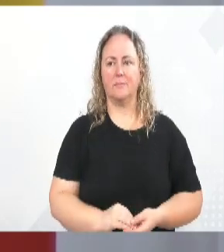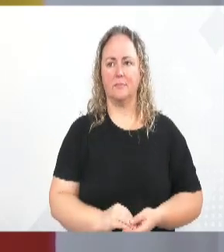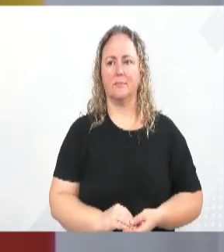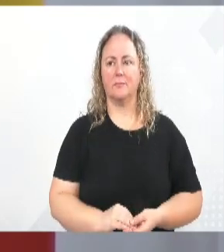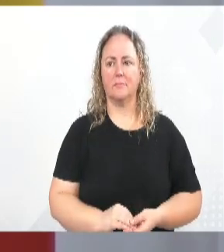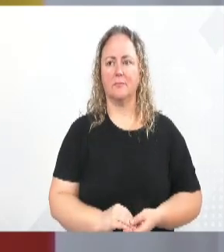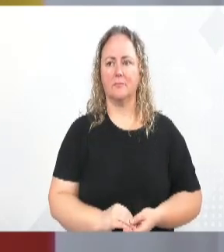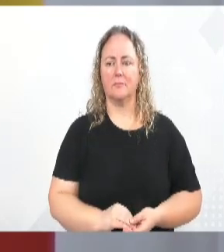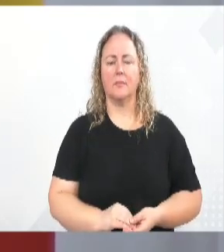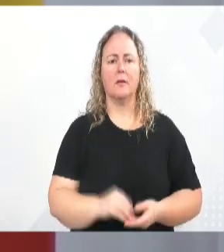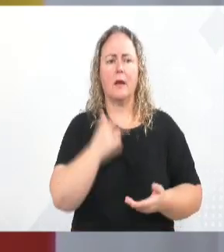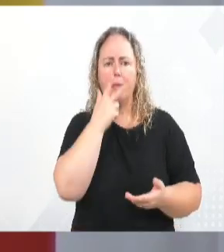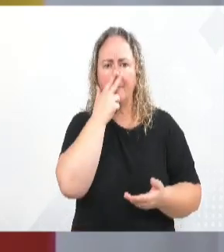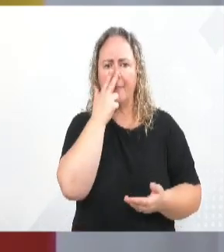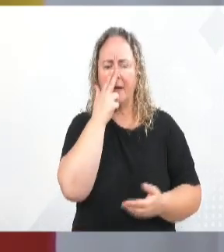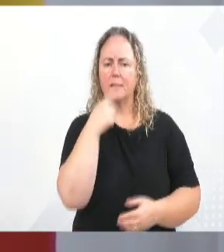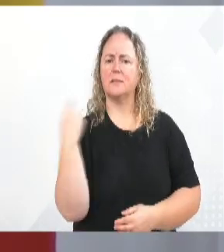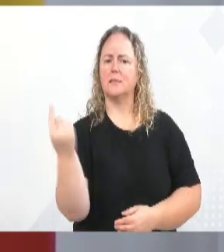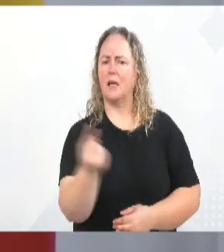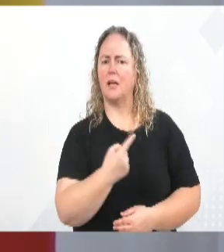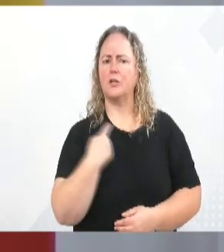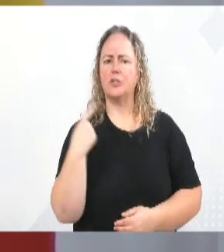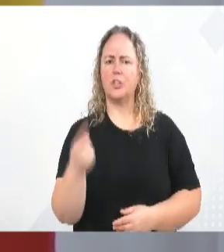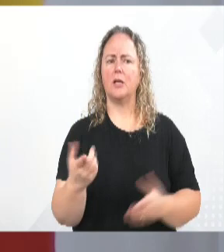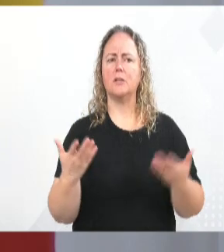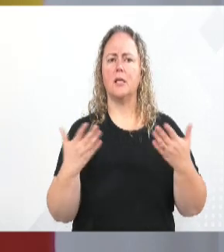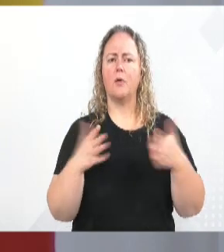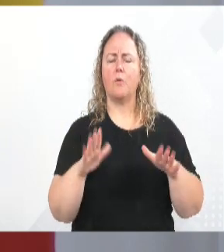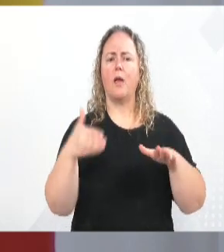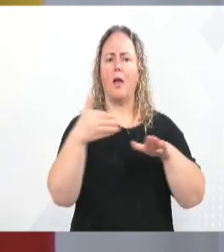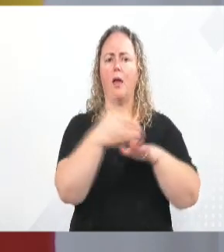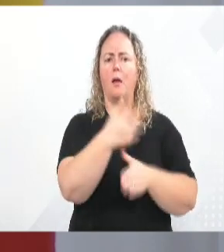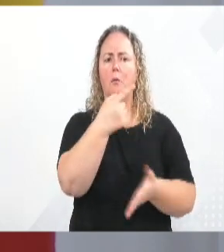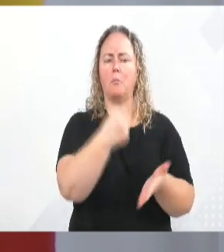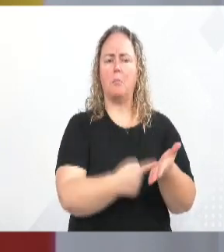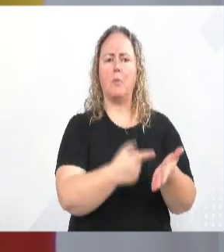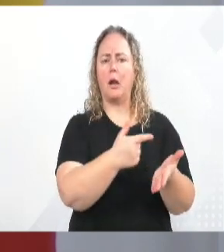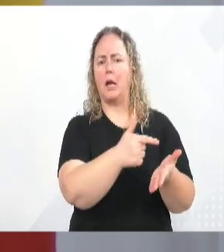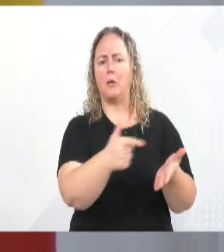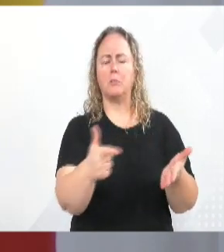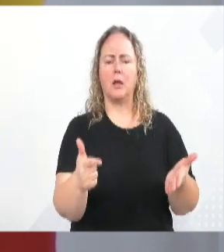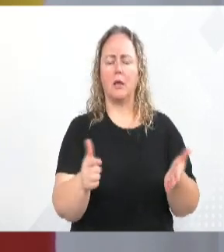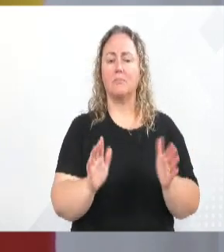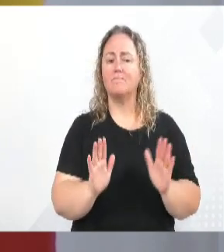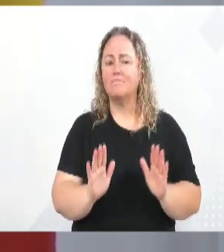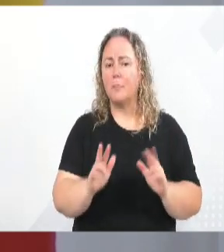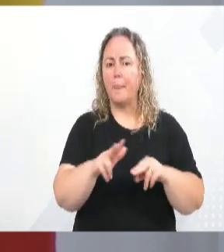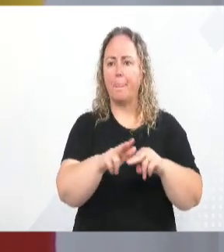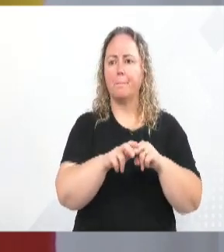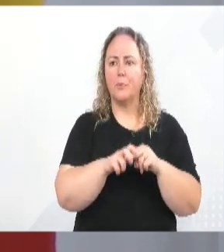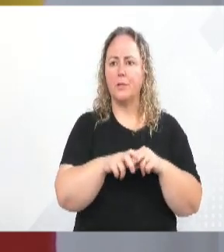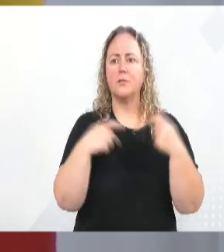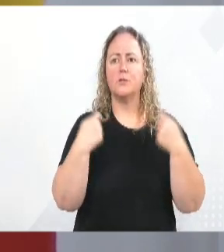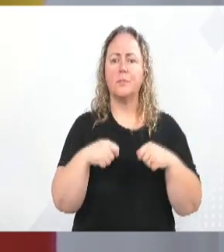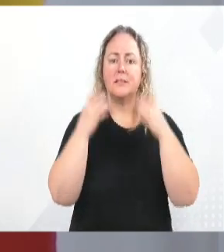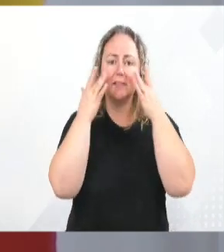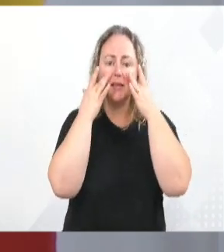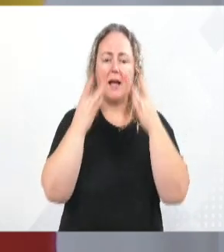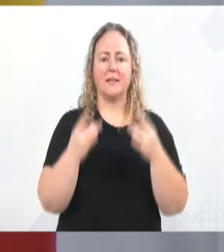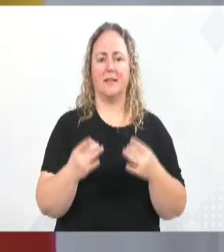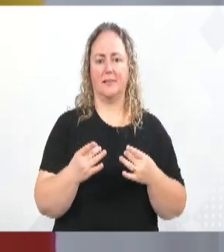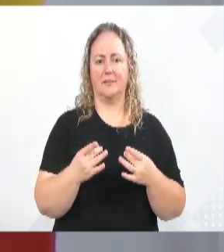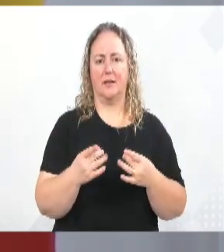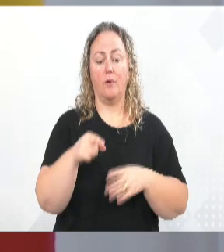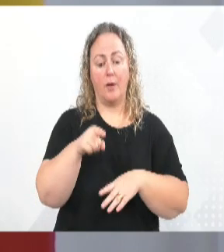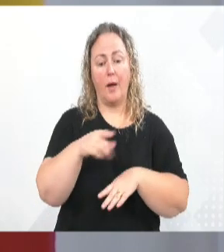errada, como se a gente, os vereadores, na verdade, não estivesse em comprometimento com algumas causas, alguns eventos. Então, peço um pouquinho mais de atenção, porque eu